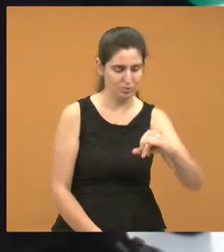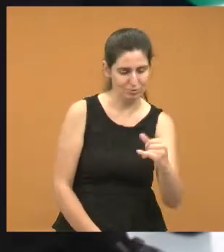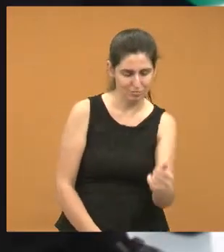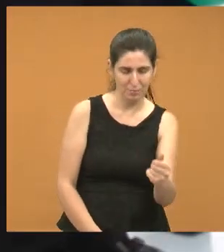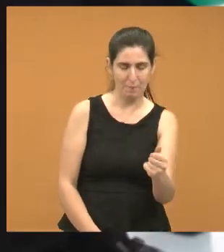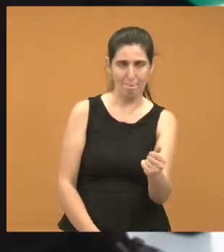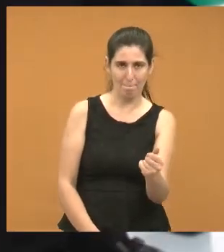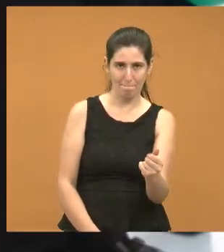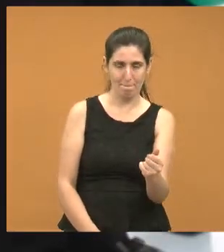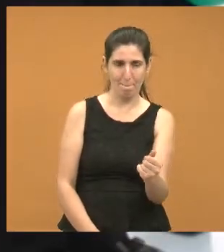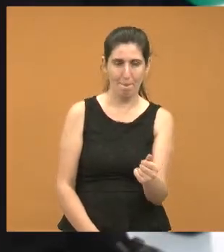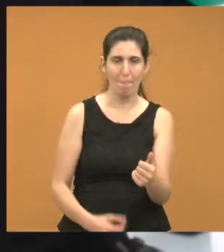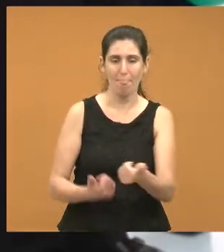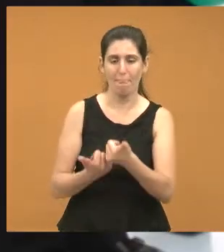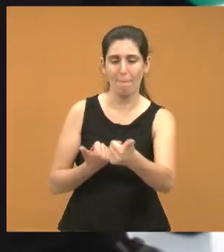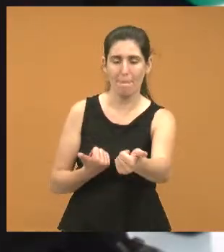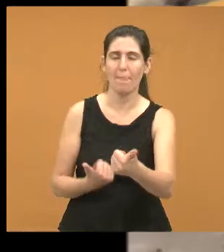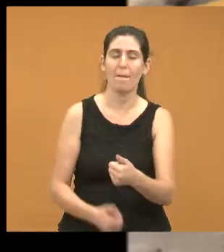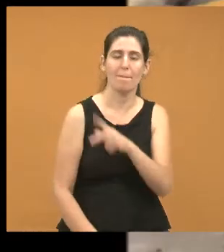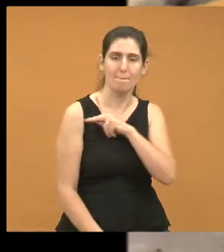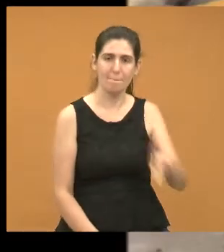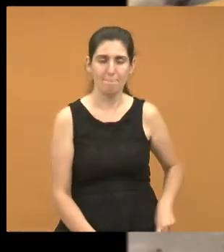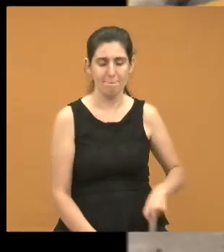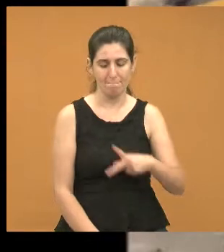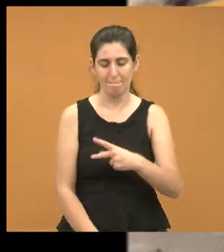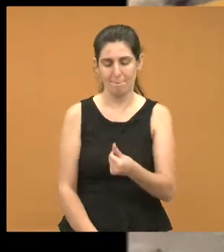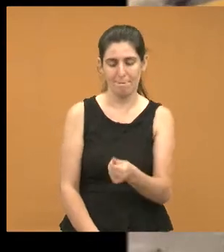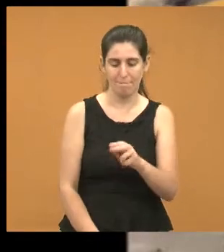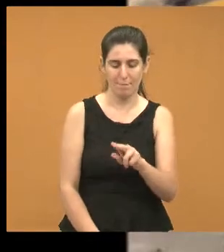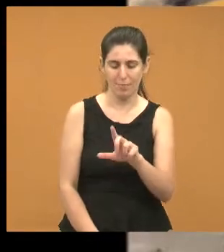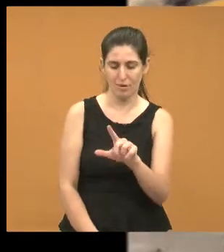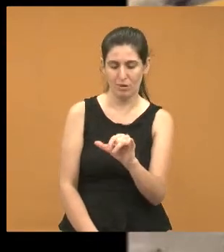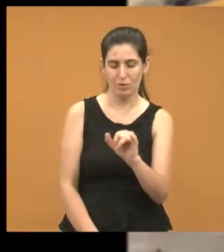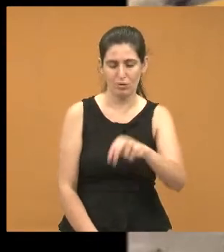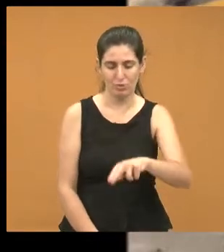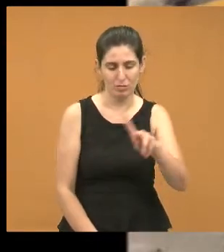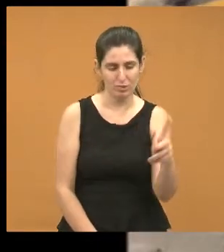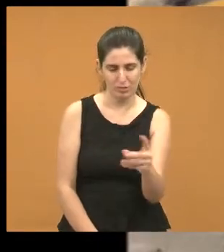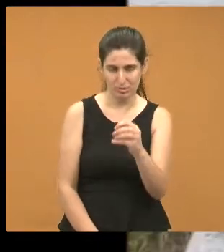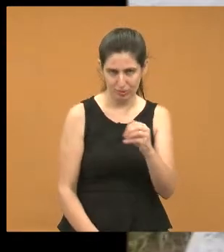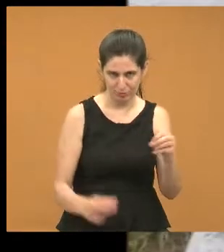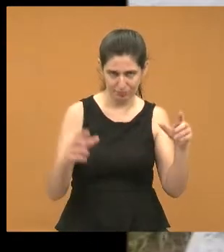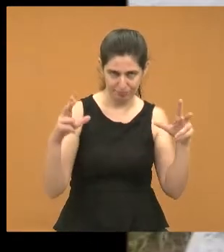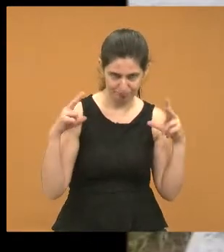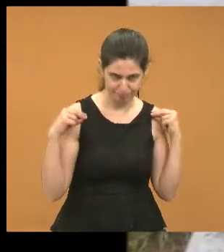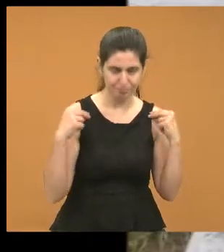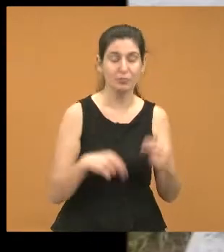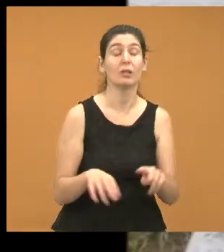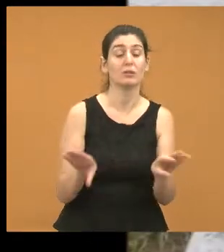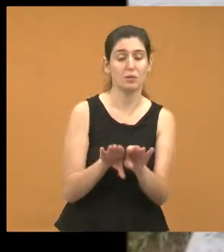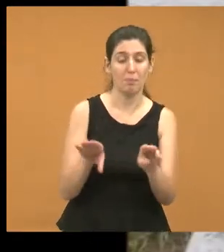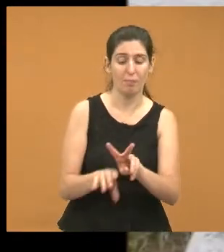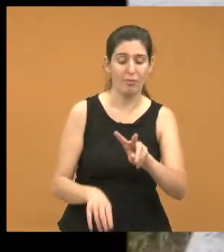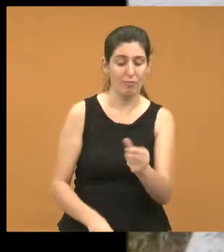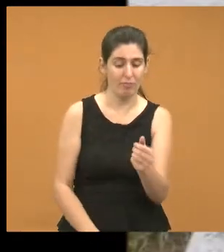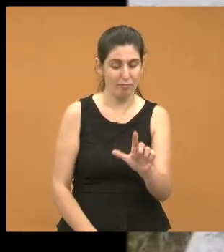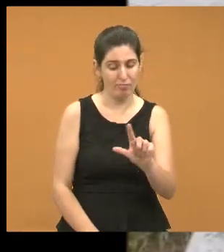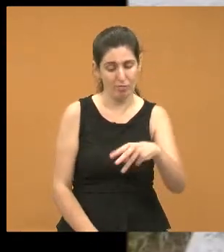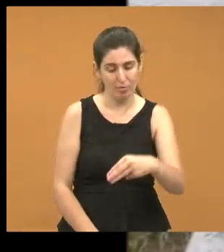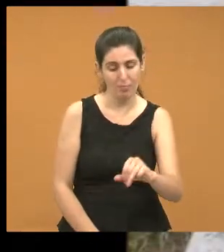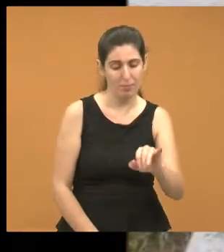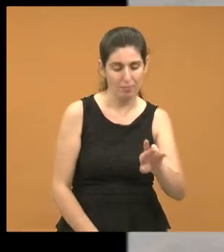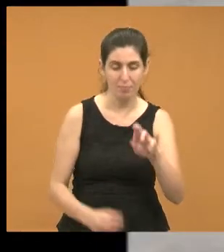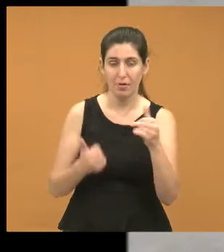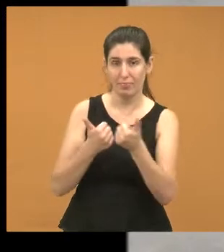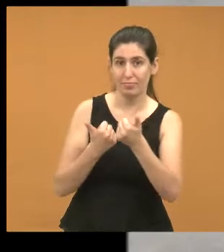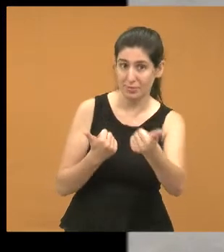como vice-presidente o Paulinho dos Condutores. Mas gostaria também de falar do vereador Valmi também, como vice-presidente dessa casa